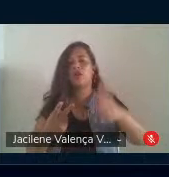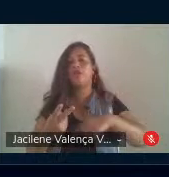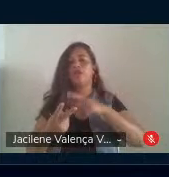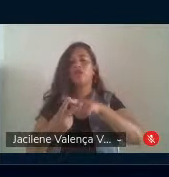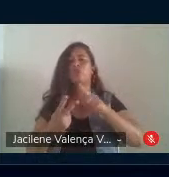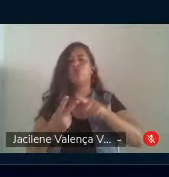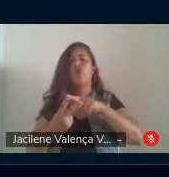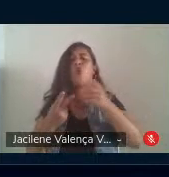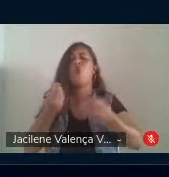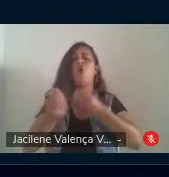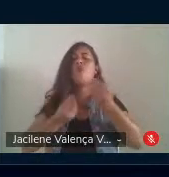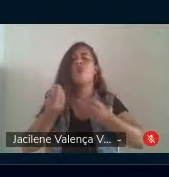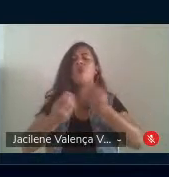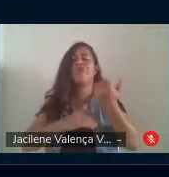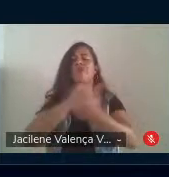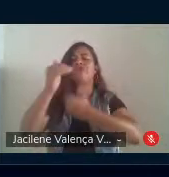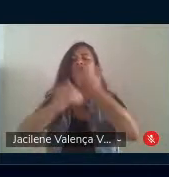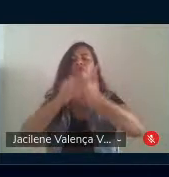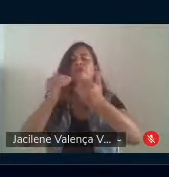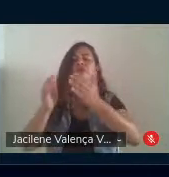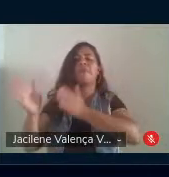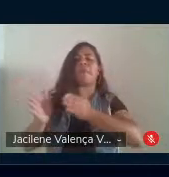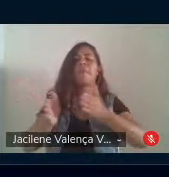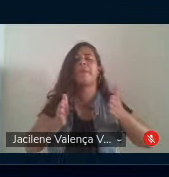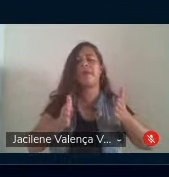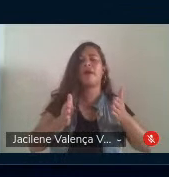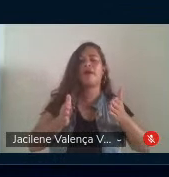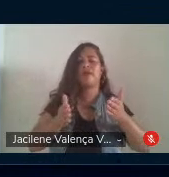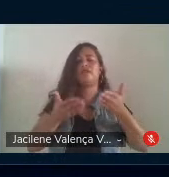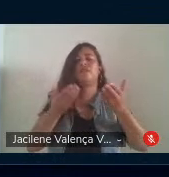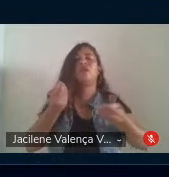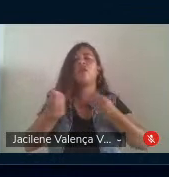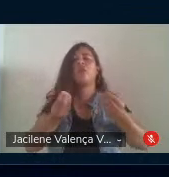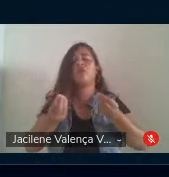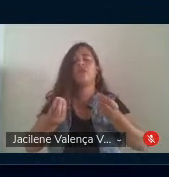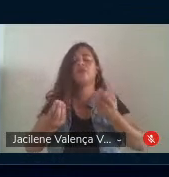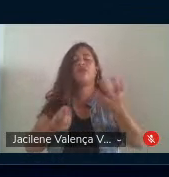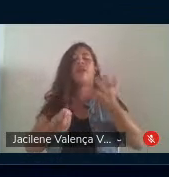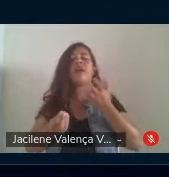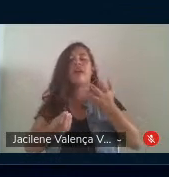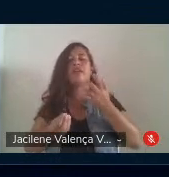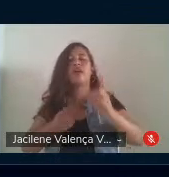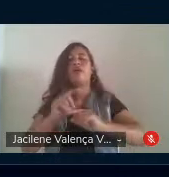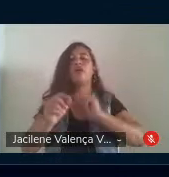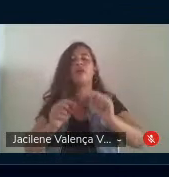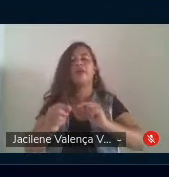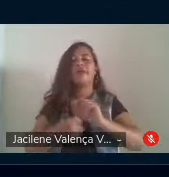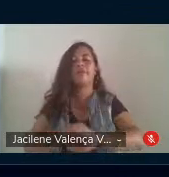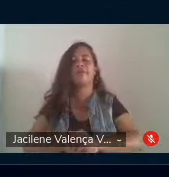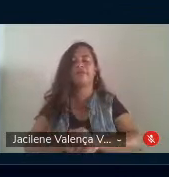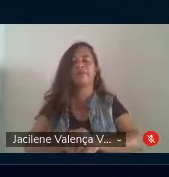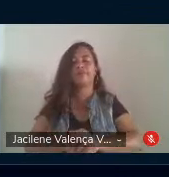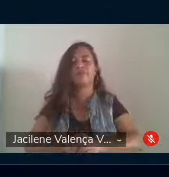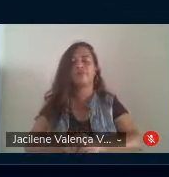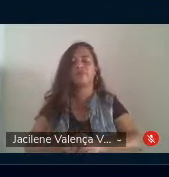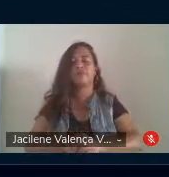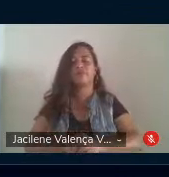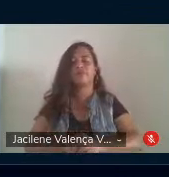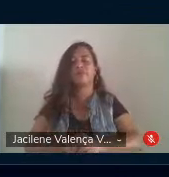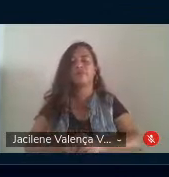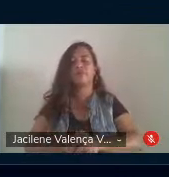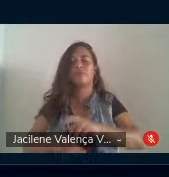foi se desenvolvendo esse processo de formação. Então, a busca, o horizonte, né? A formação